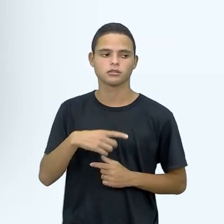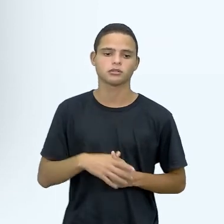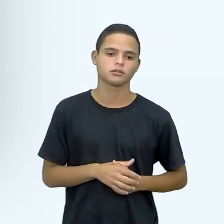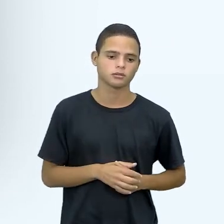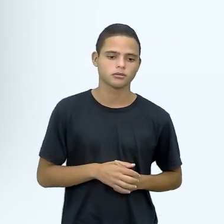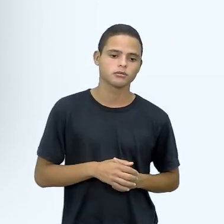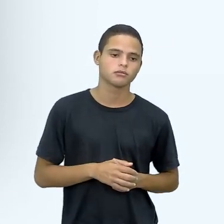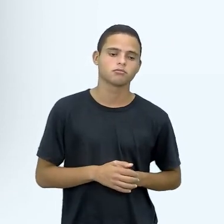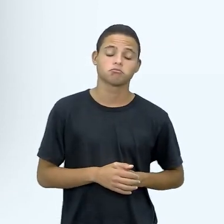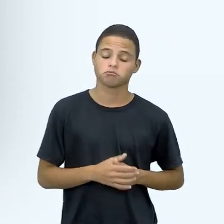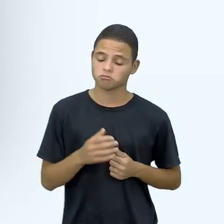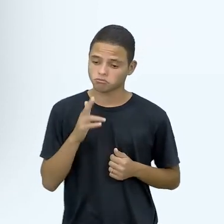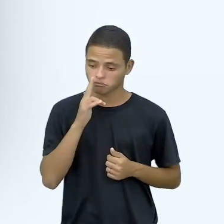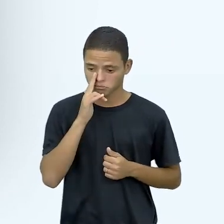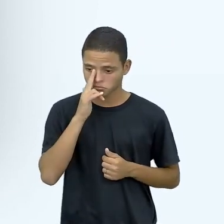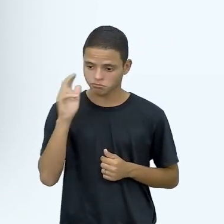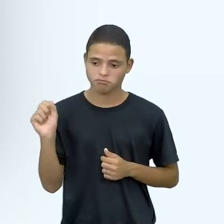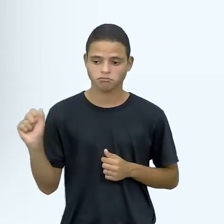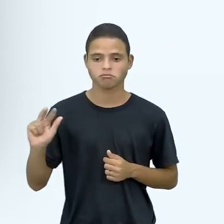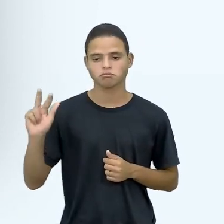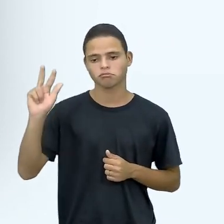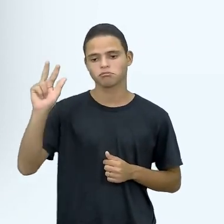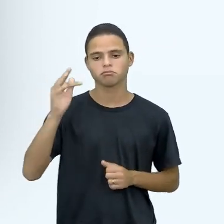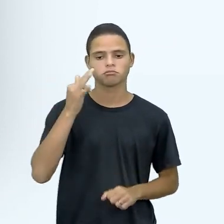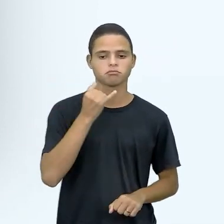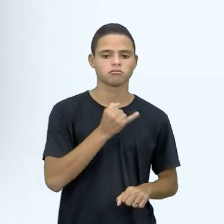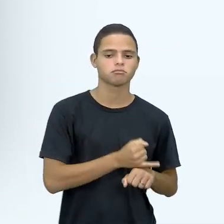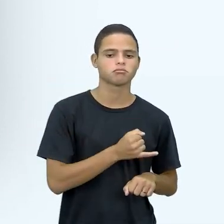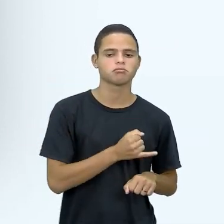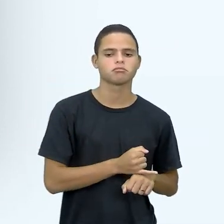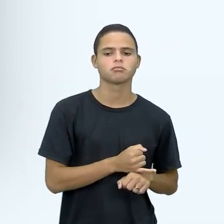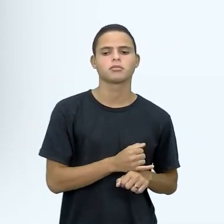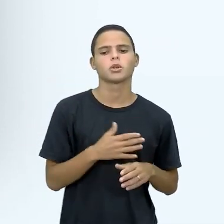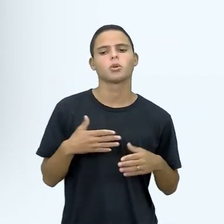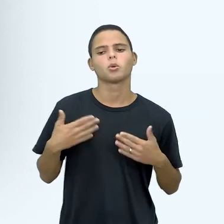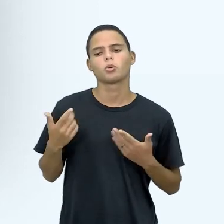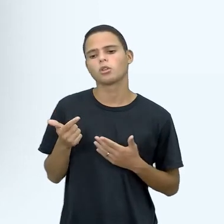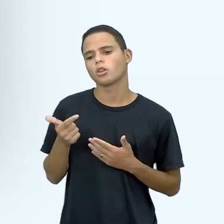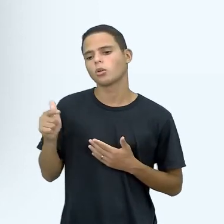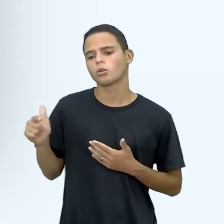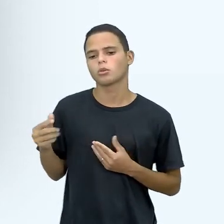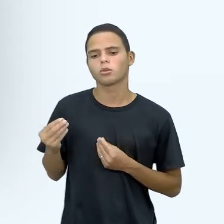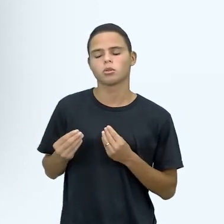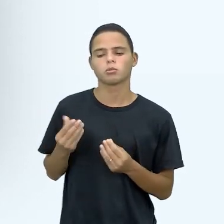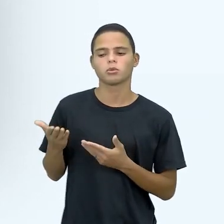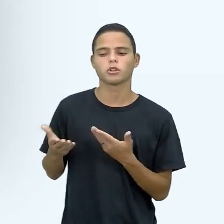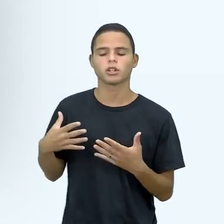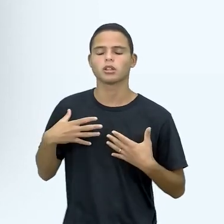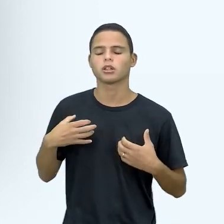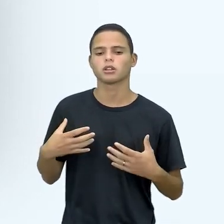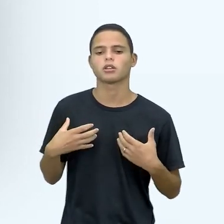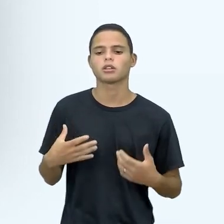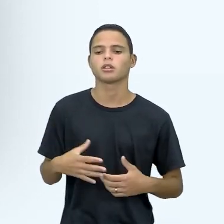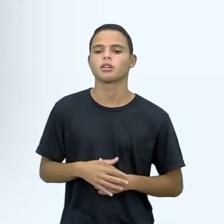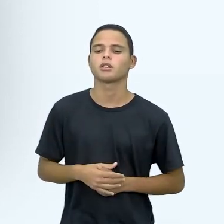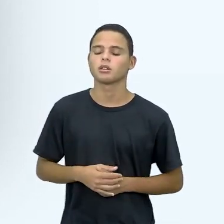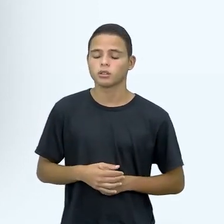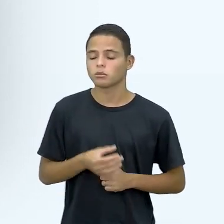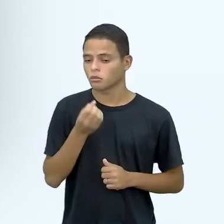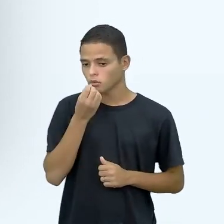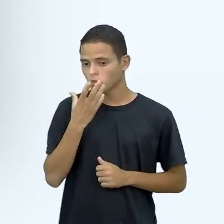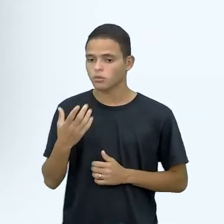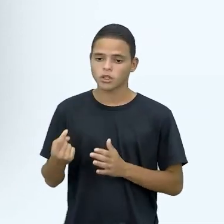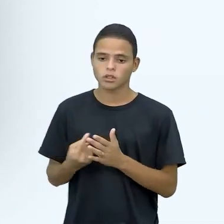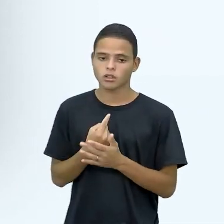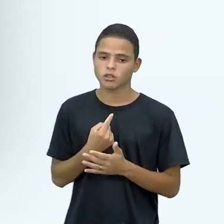fontes ricas em ferro, ou existem outras formas também de tratamento? Excelente pergunta, né,